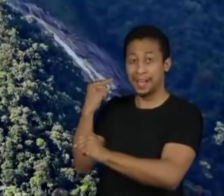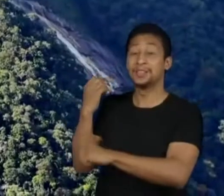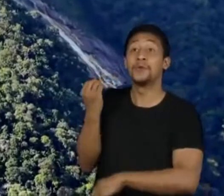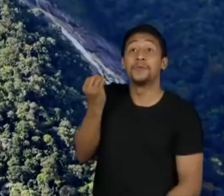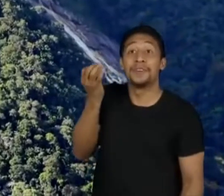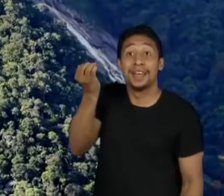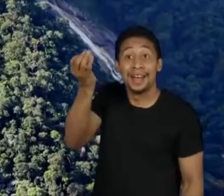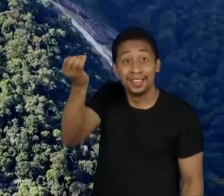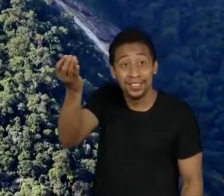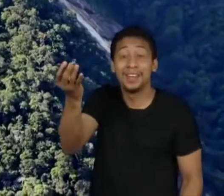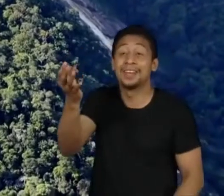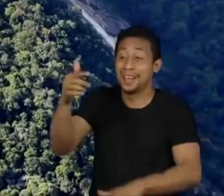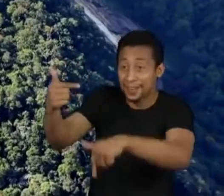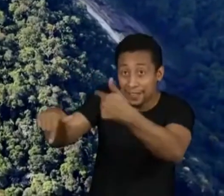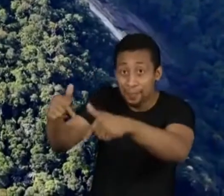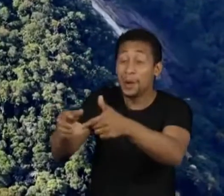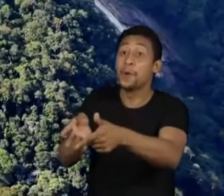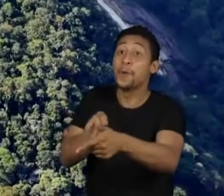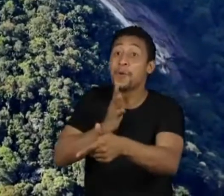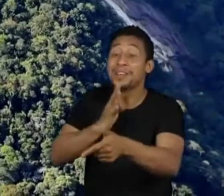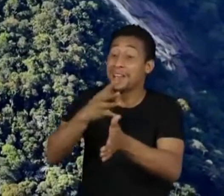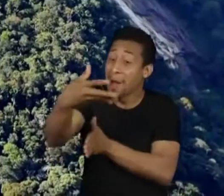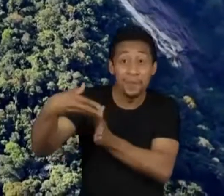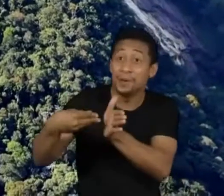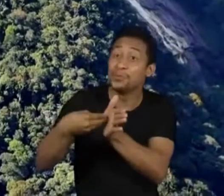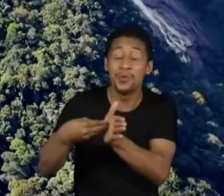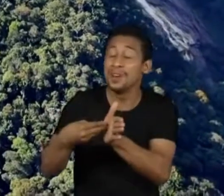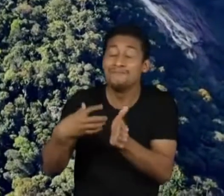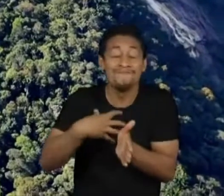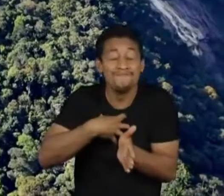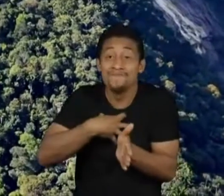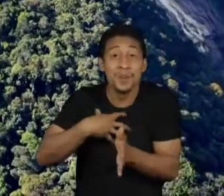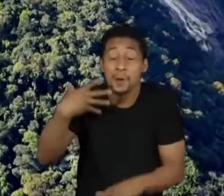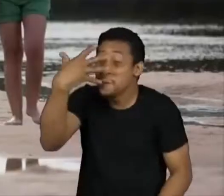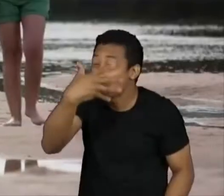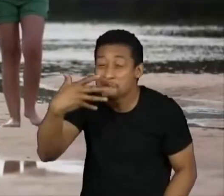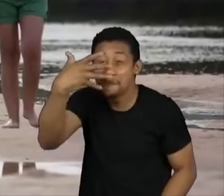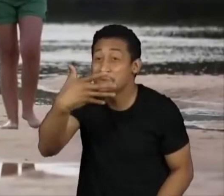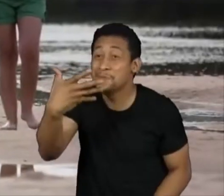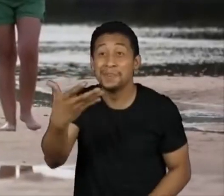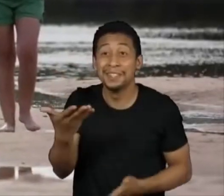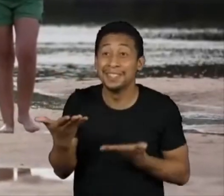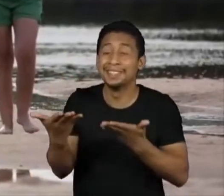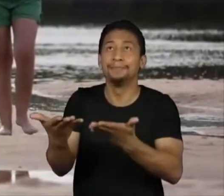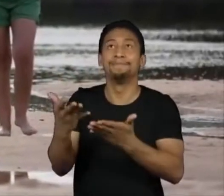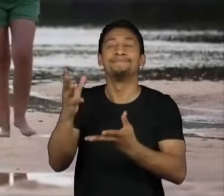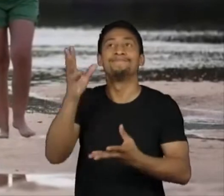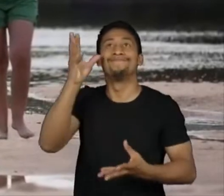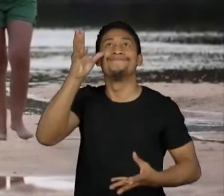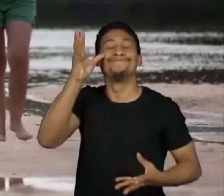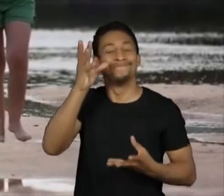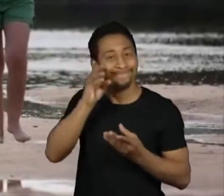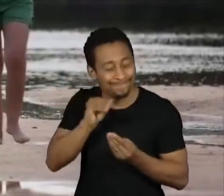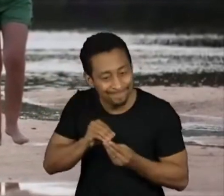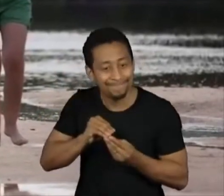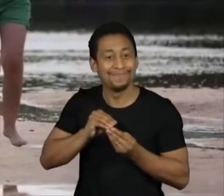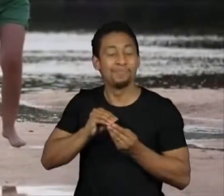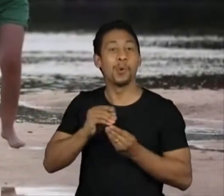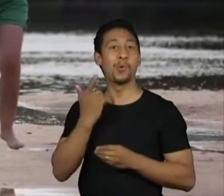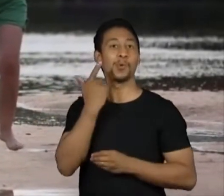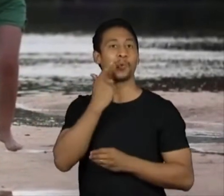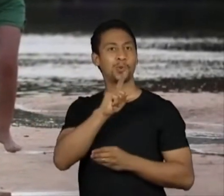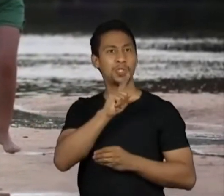trabalho, eu conheci a Amazônia. E eu fiquei profundamente tocada e ali eu entendi que, para entender a